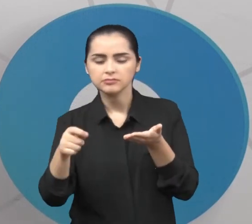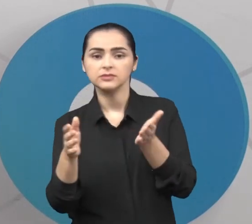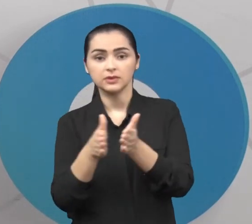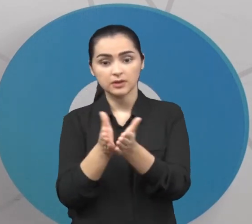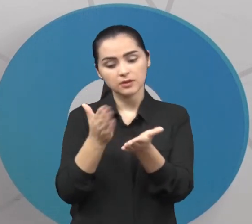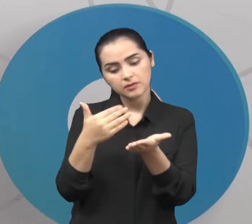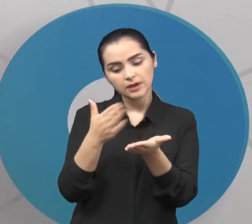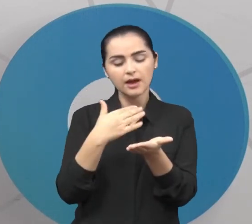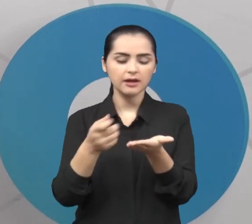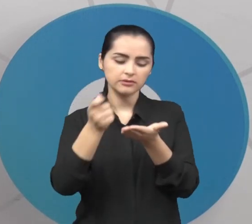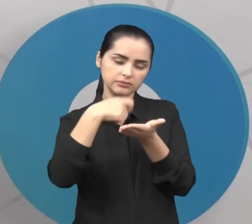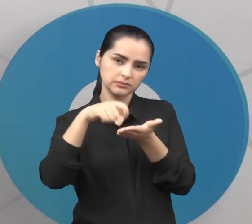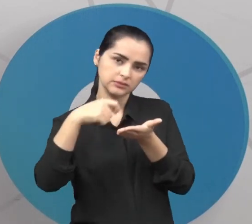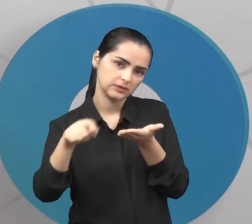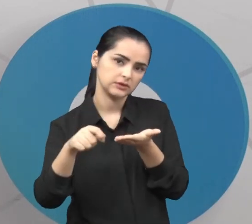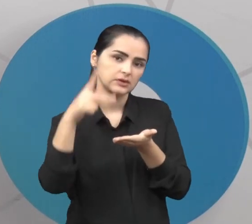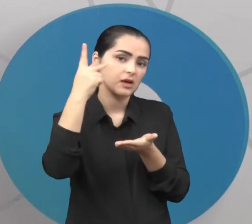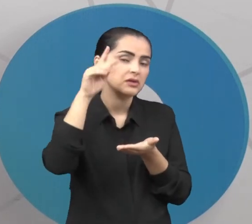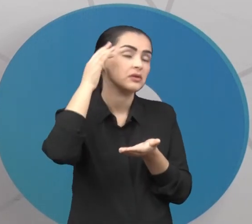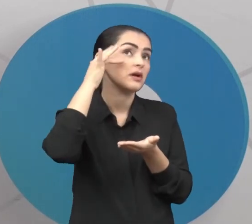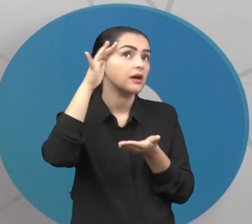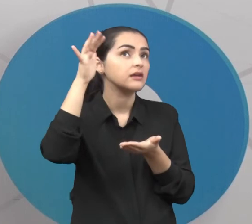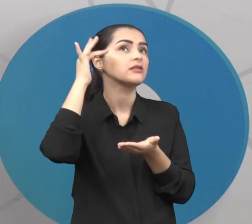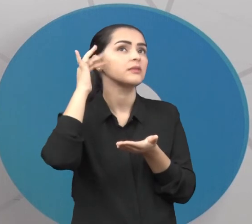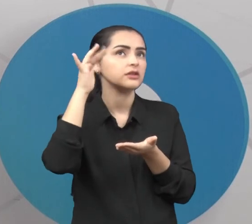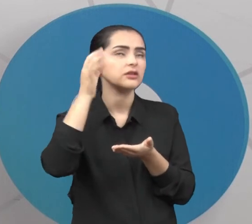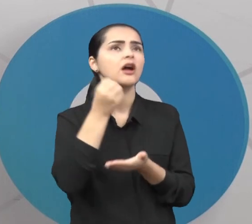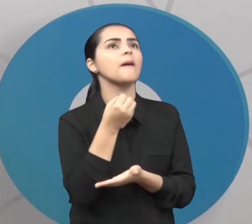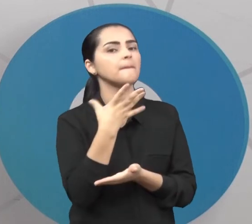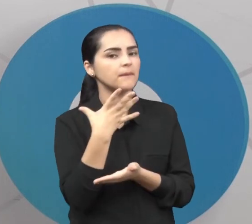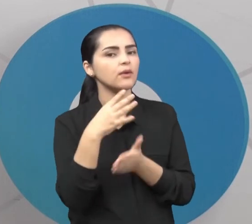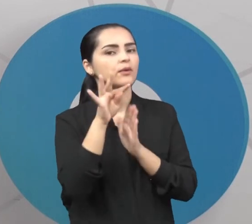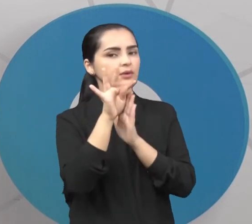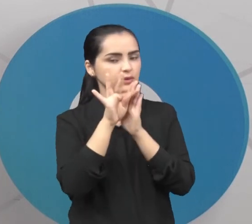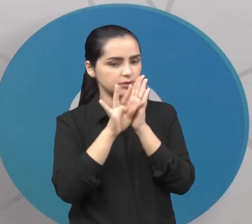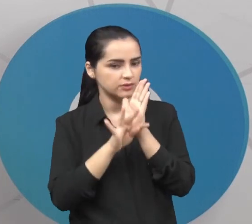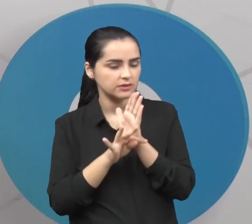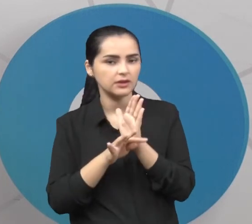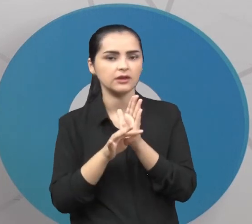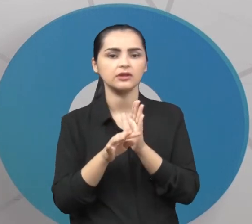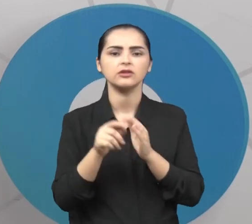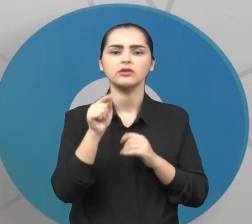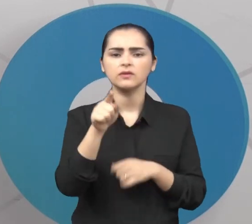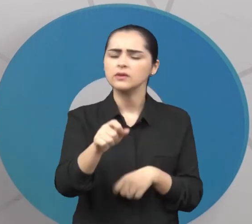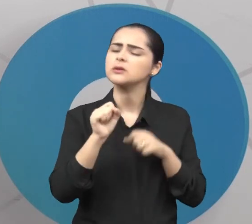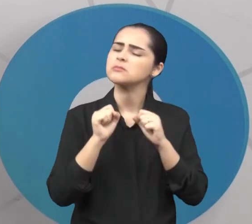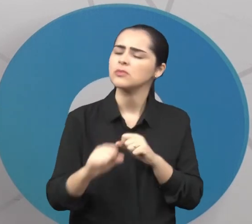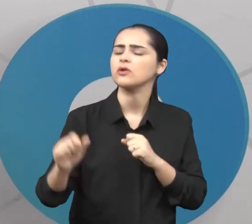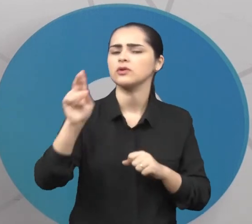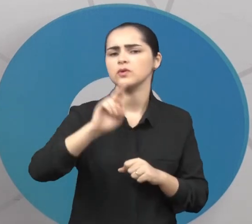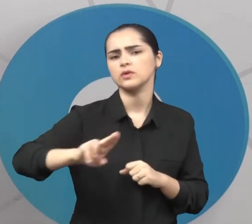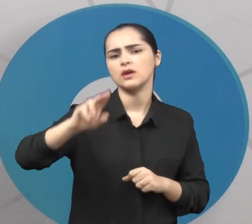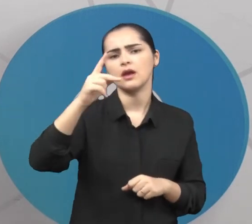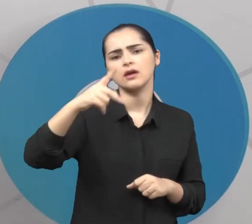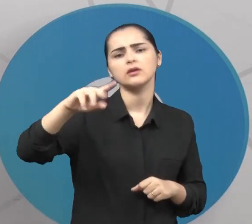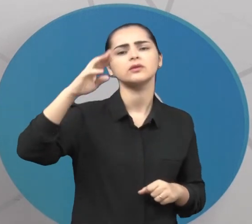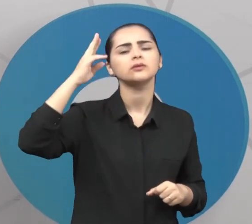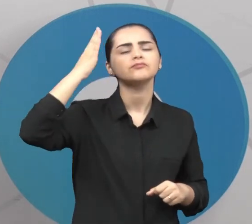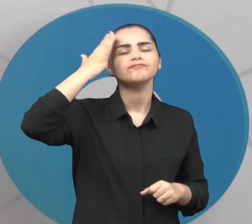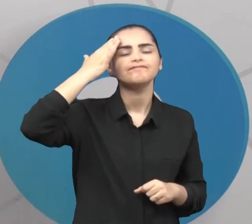Pega lá o caderno e vai registrando. Use a sua imaginação. O bom de uma produção textual, você pode usar a sua imaginação. E